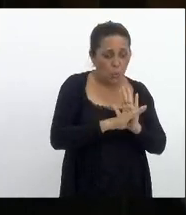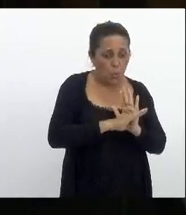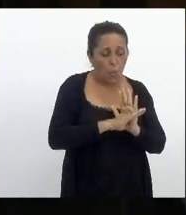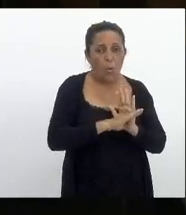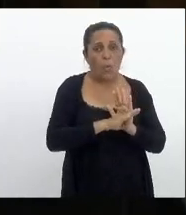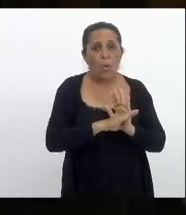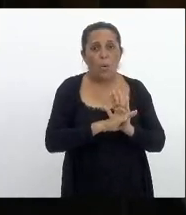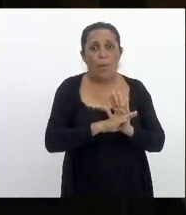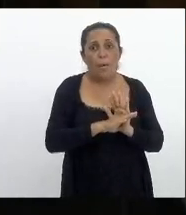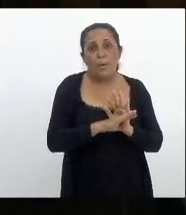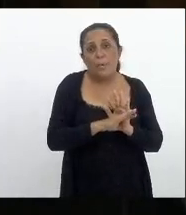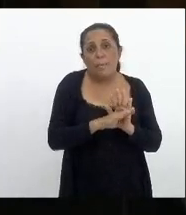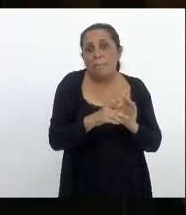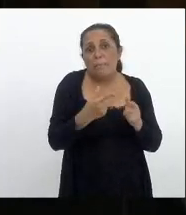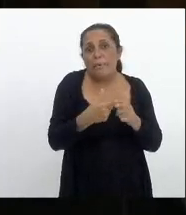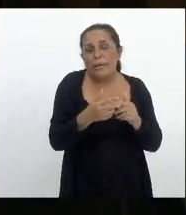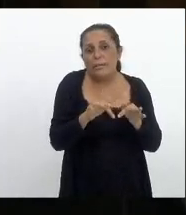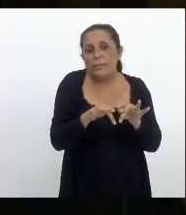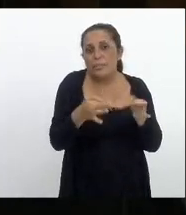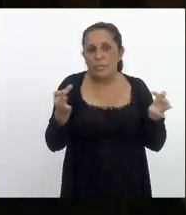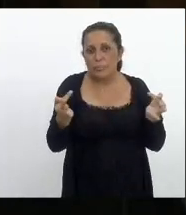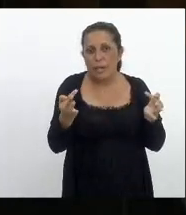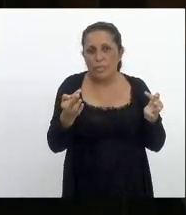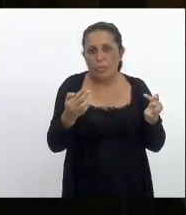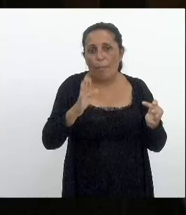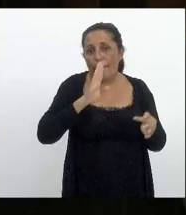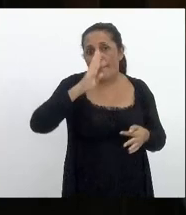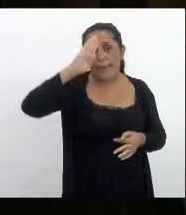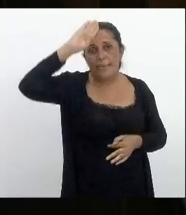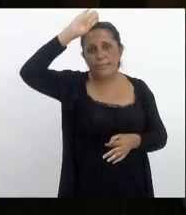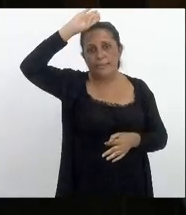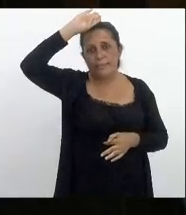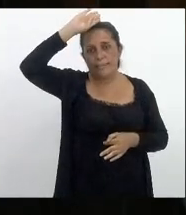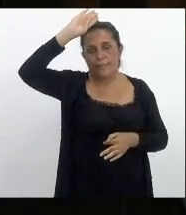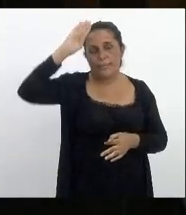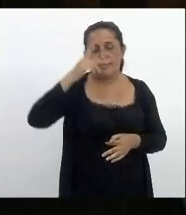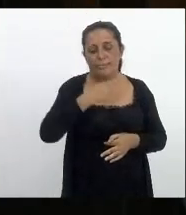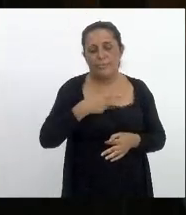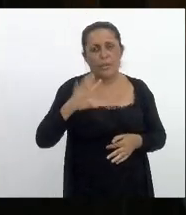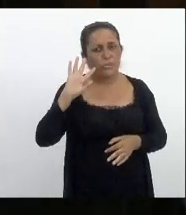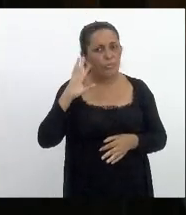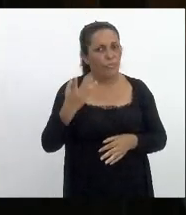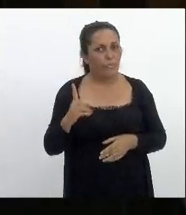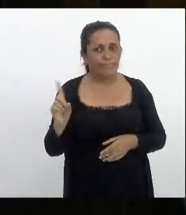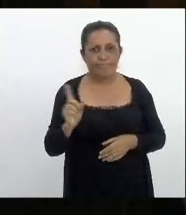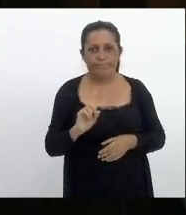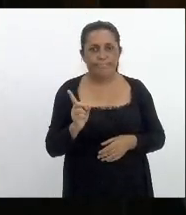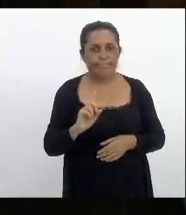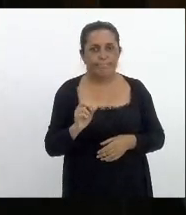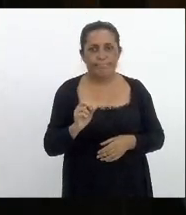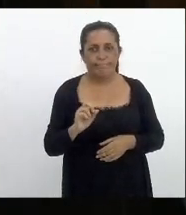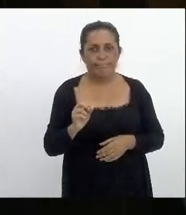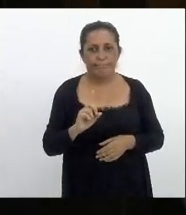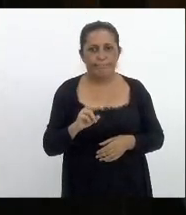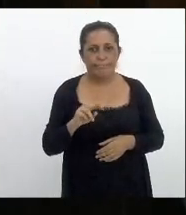simplesmente porque o presidente resolveu não isso sim conta